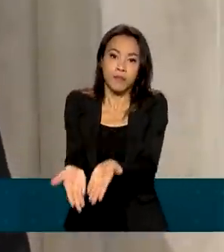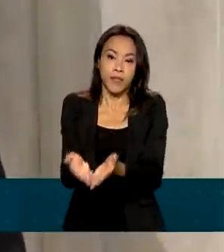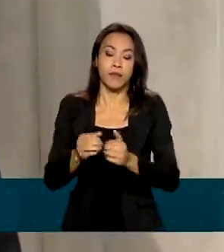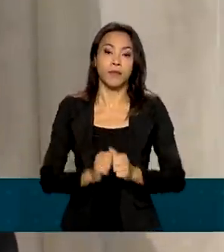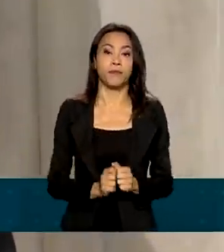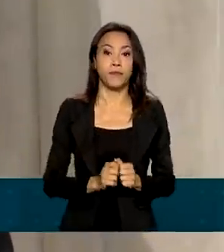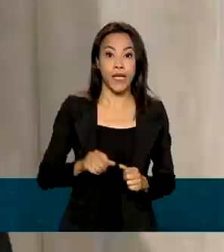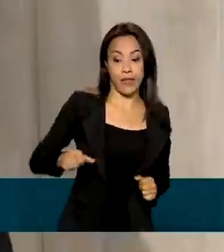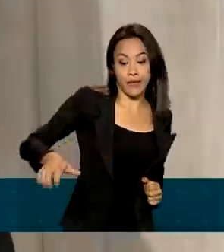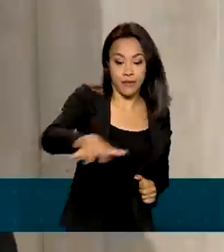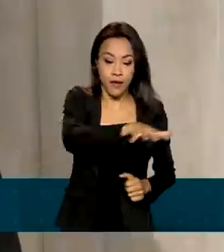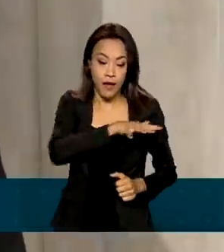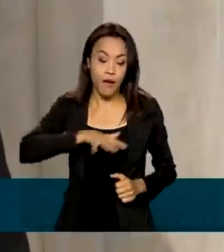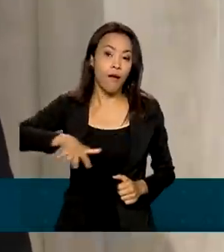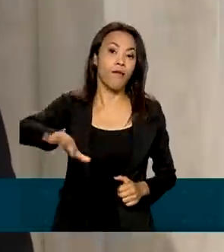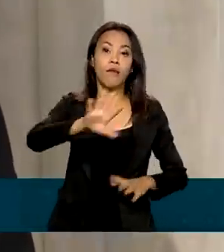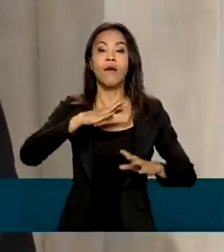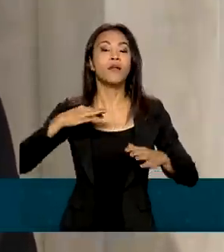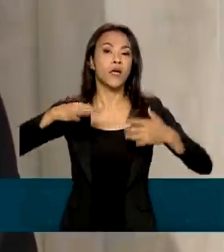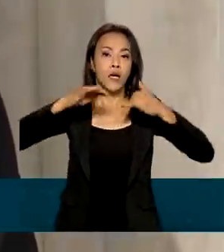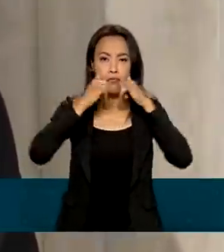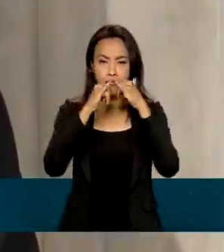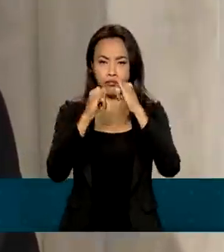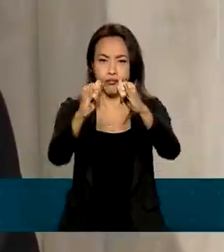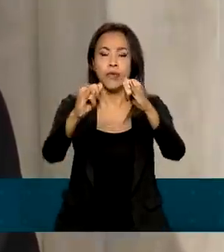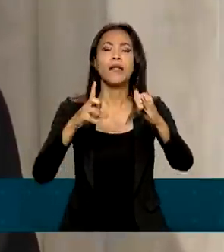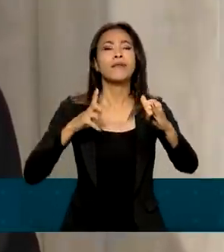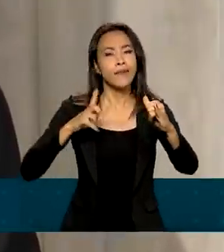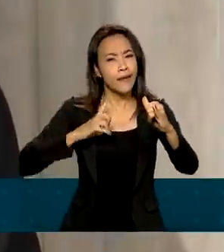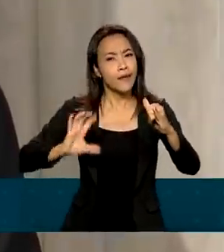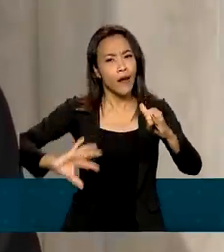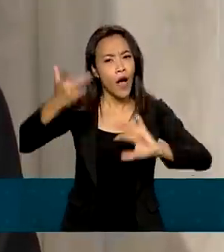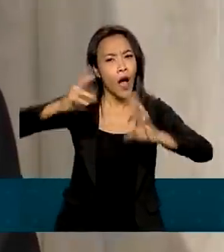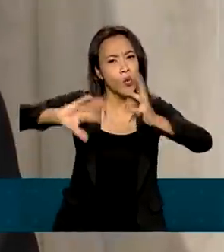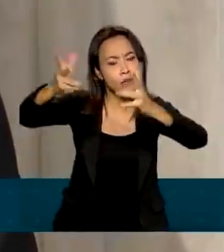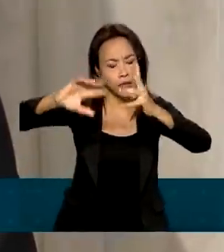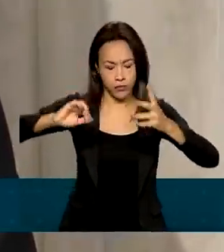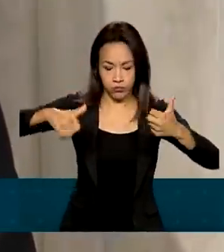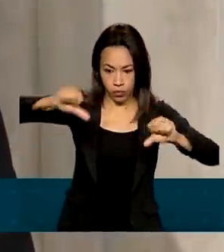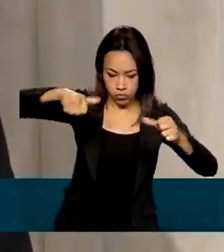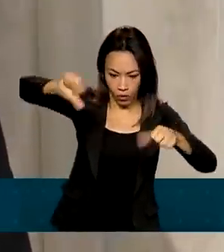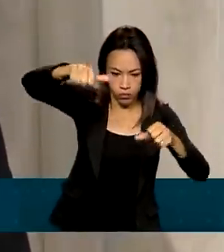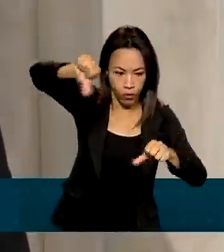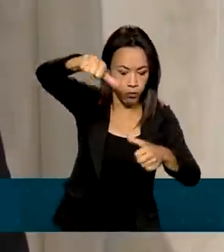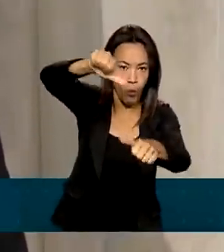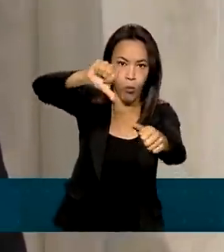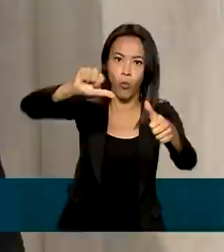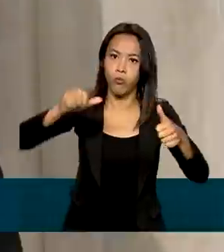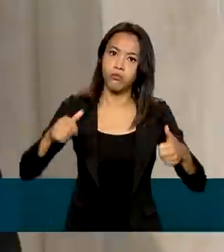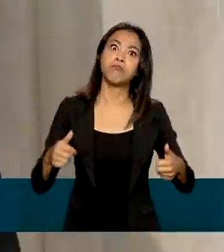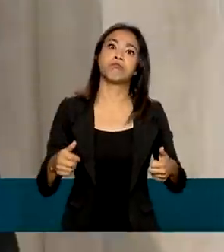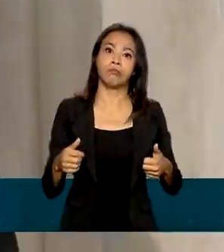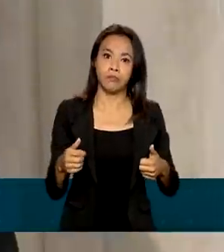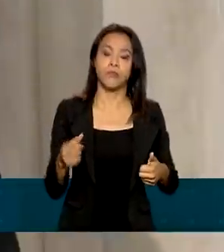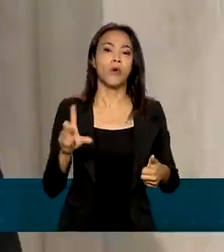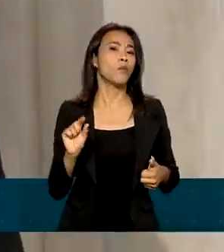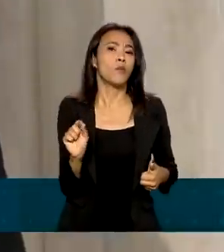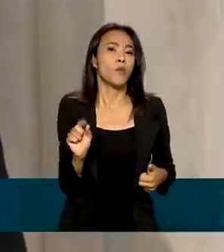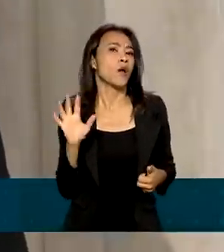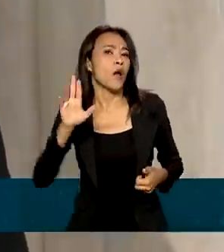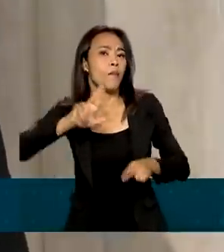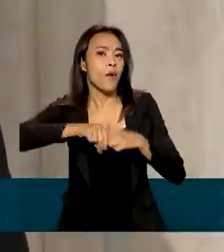O setor energético tem passado por mudanças cada vez mais rápidas, advindas das transformações